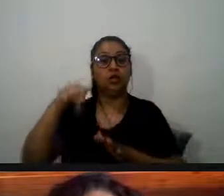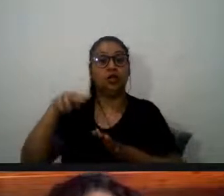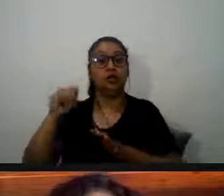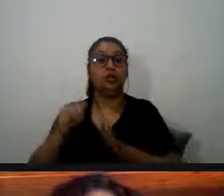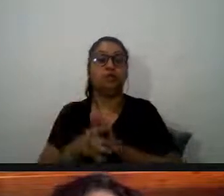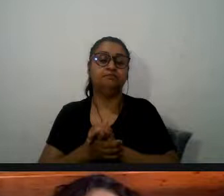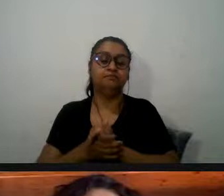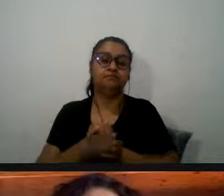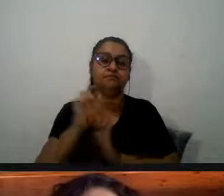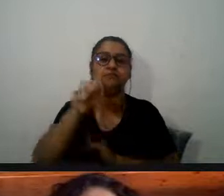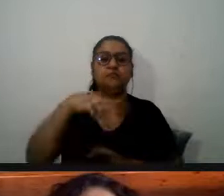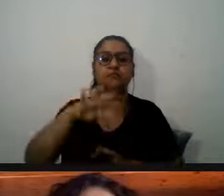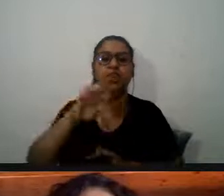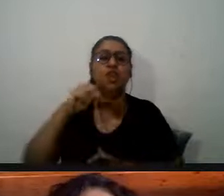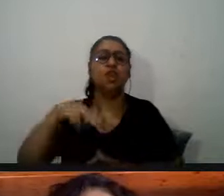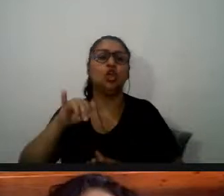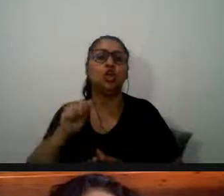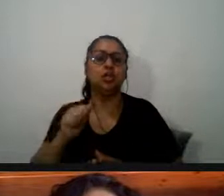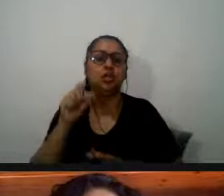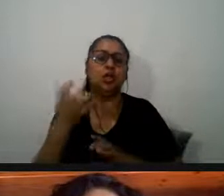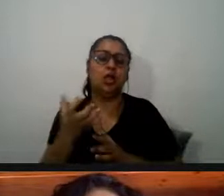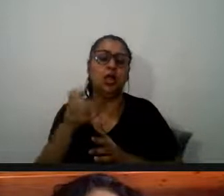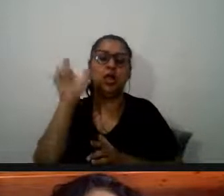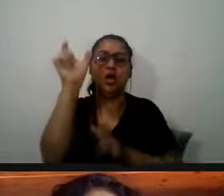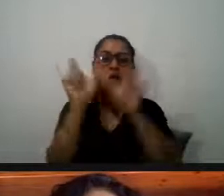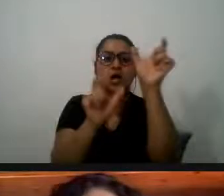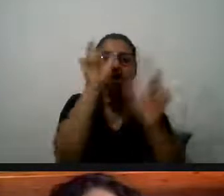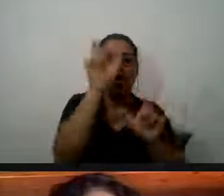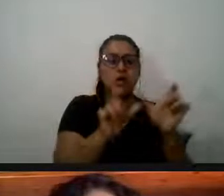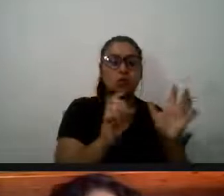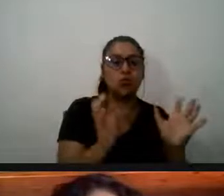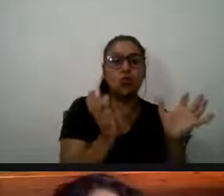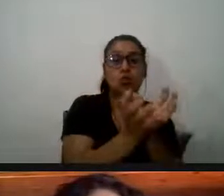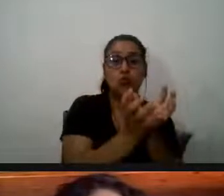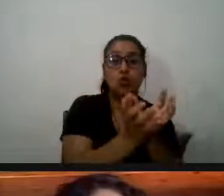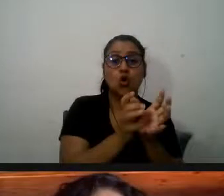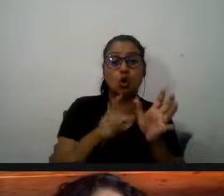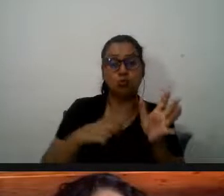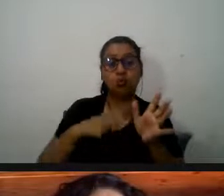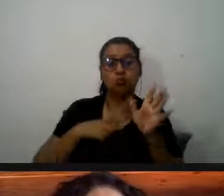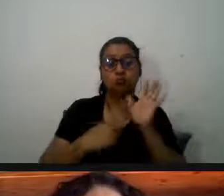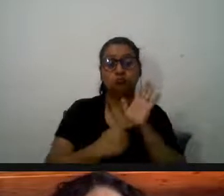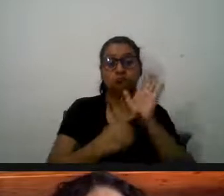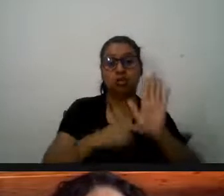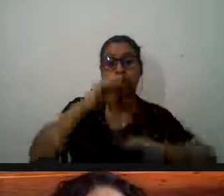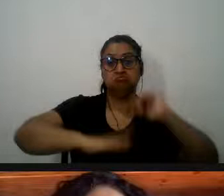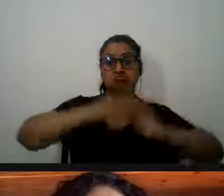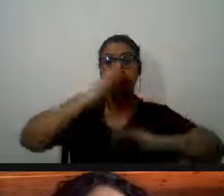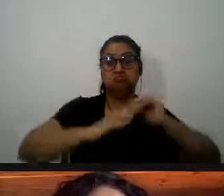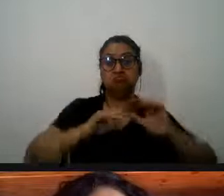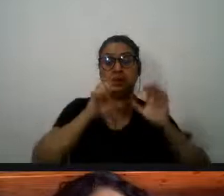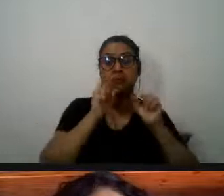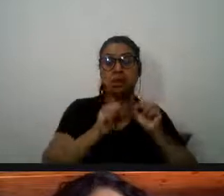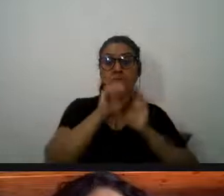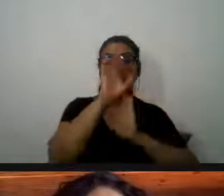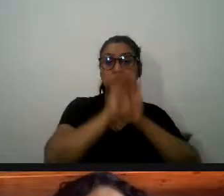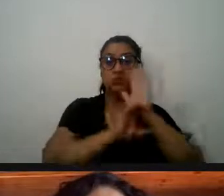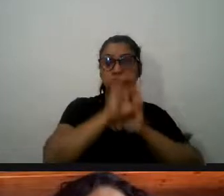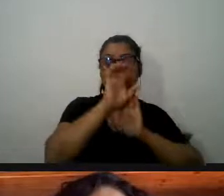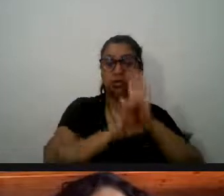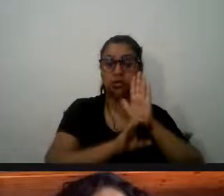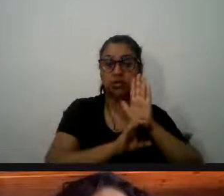Antônia gostaria de saber se as descrições que o grupo tem feito sobre textos de divulgação científica podem ser utilizadas também